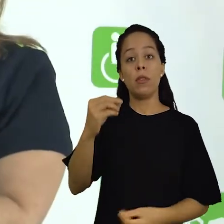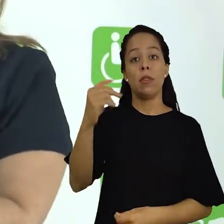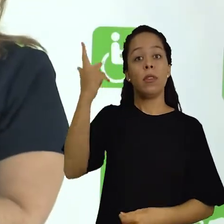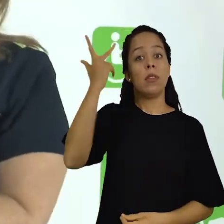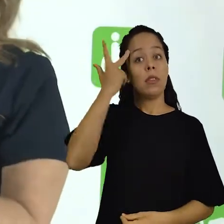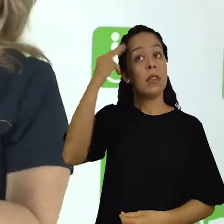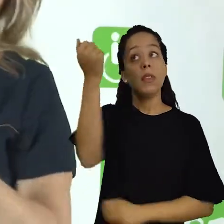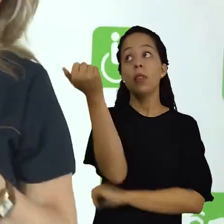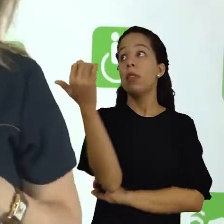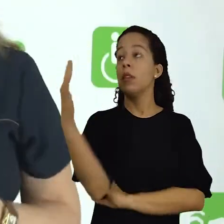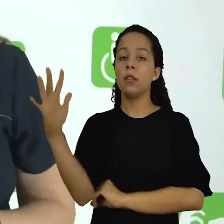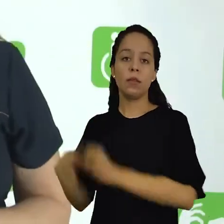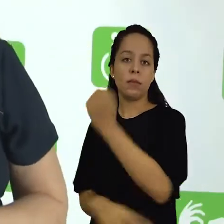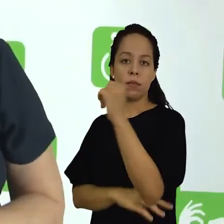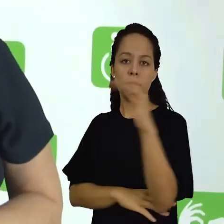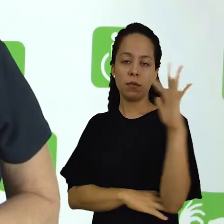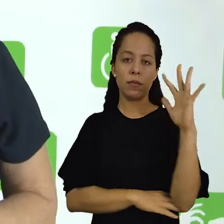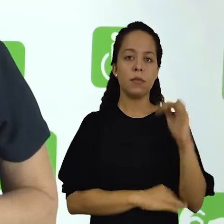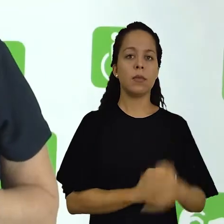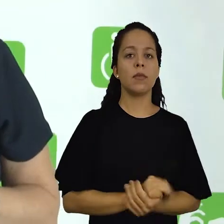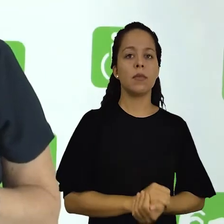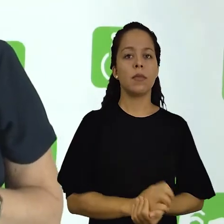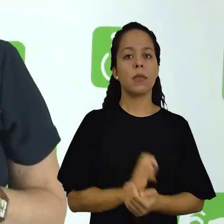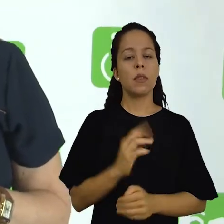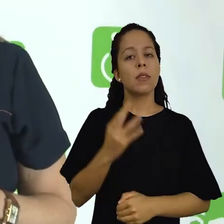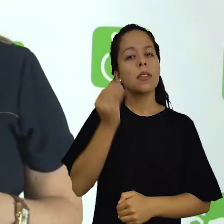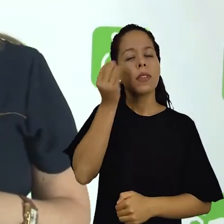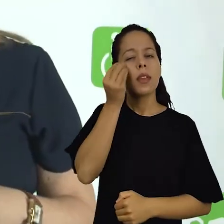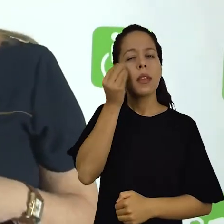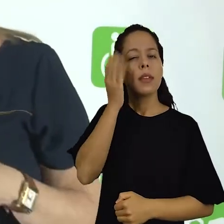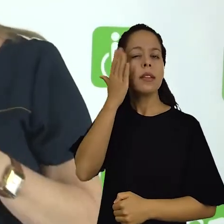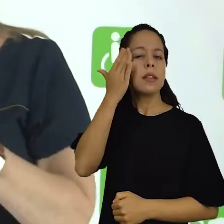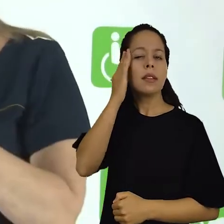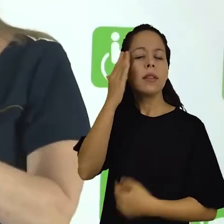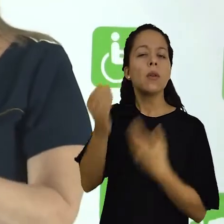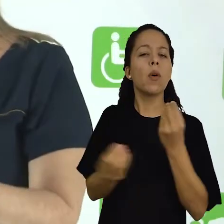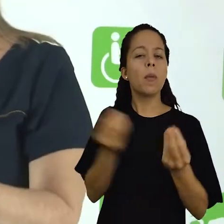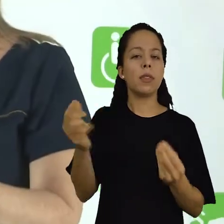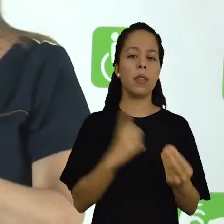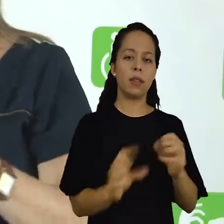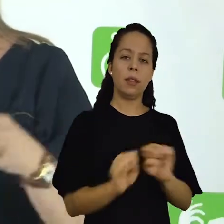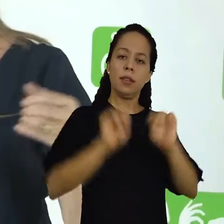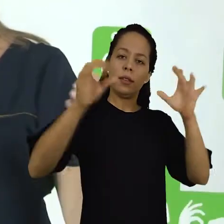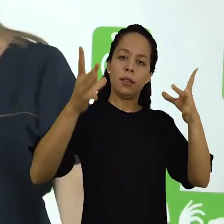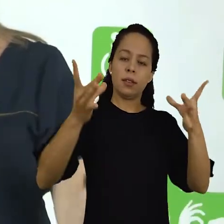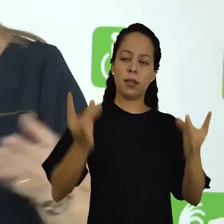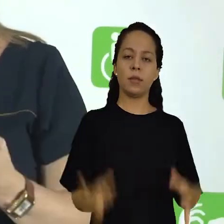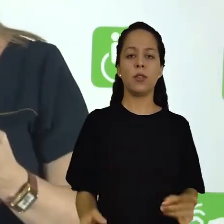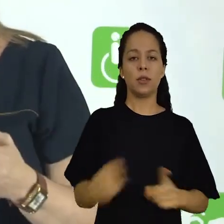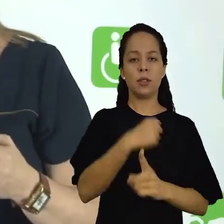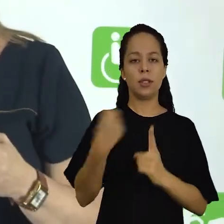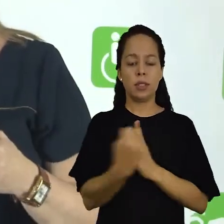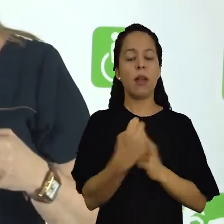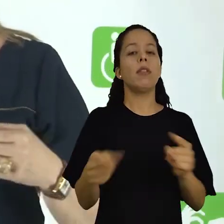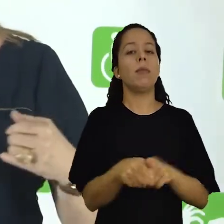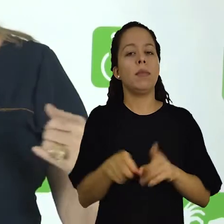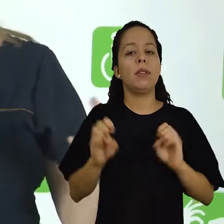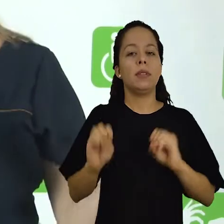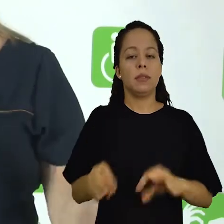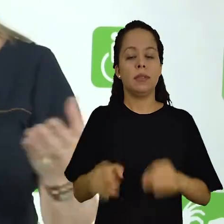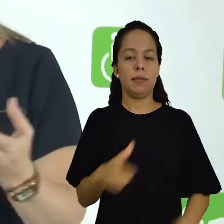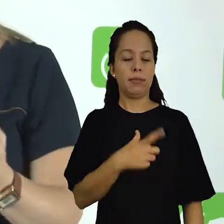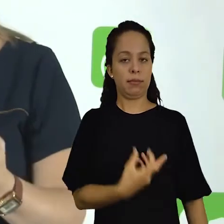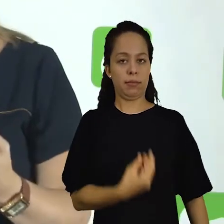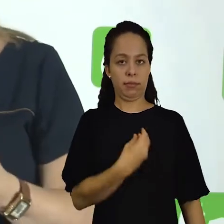natureza. Também pode acontecer pesquisa quando você busca entender os sistemas, os sistemas sociais, os